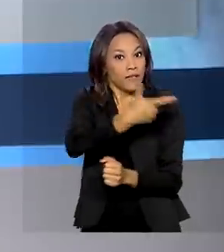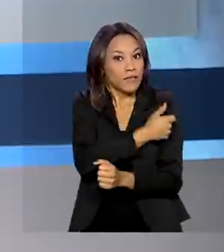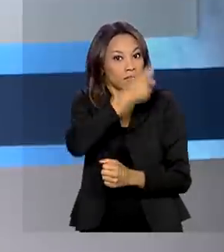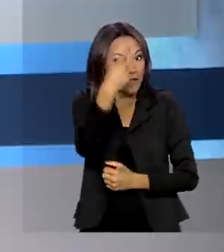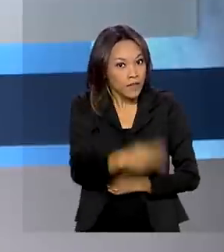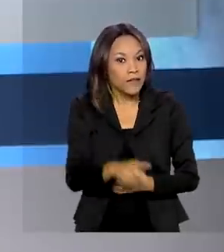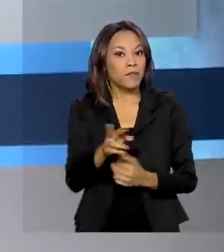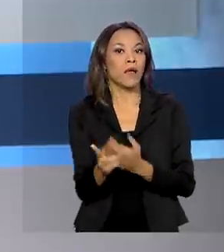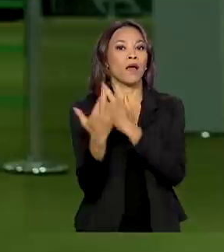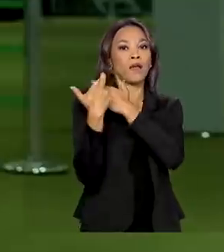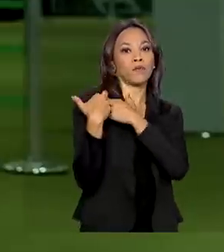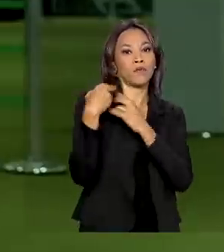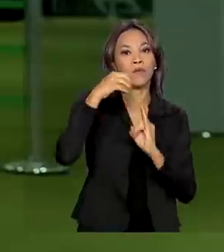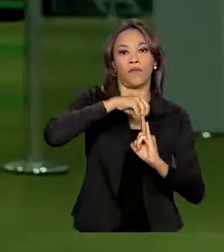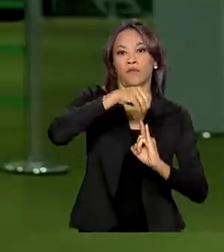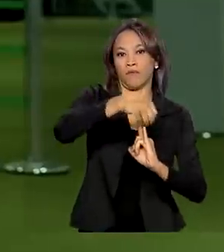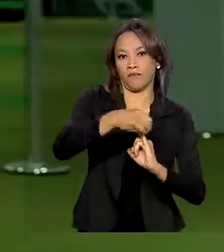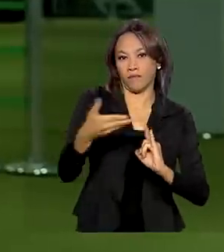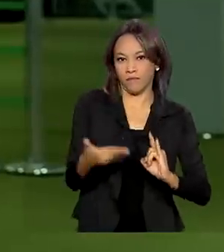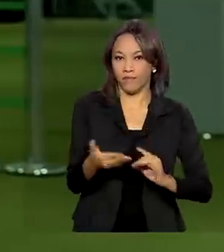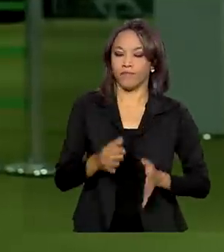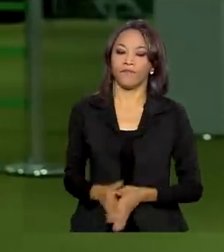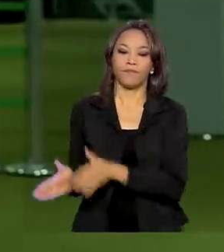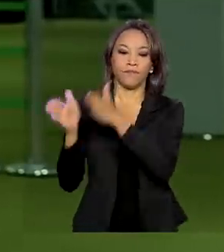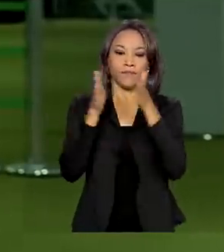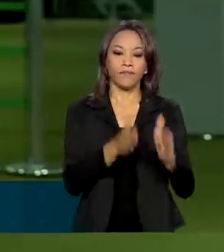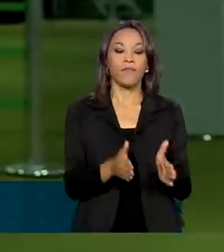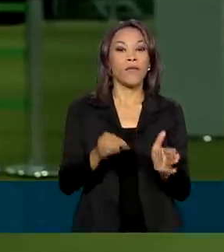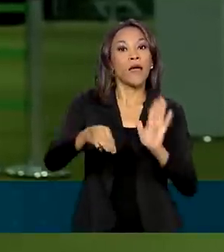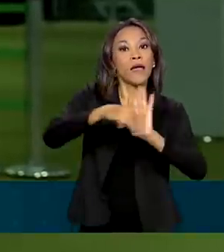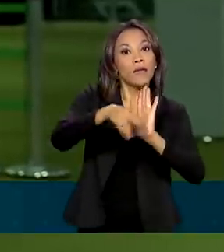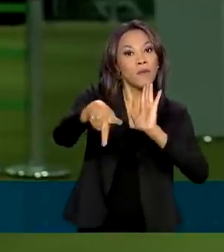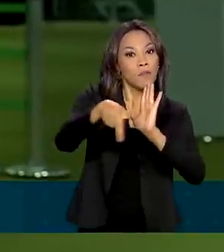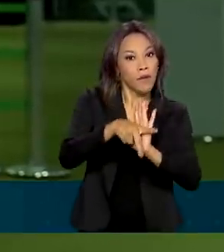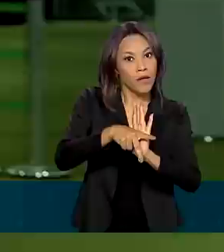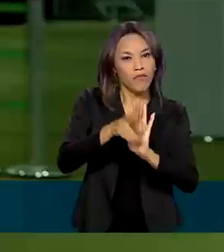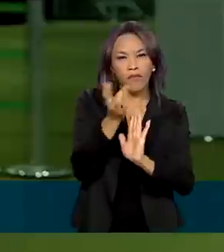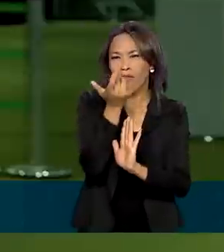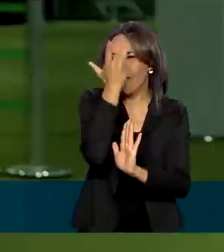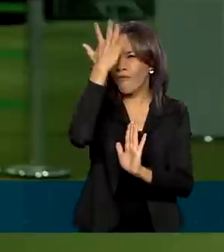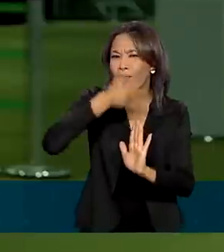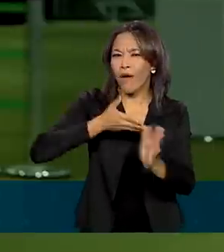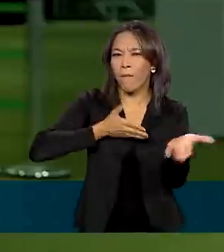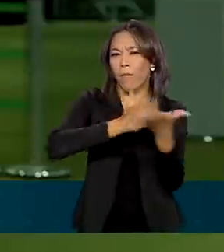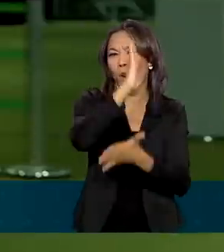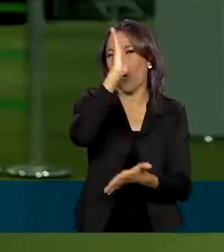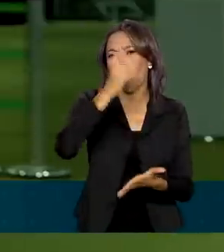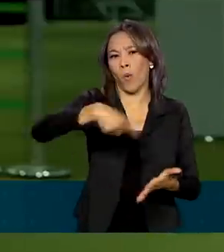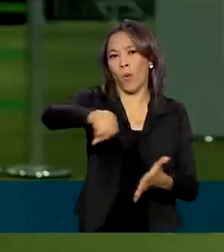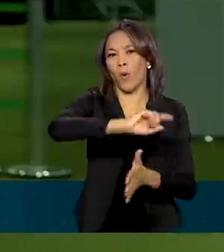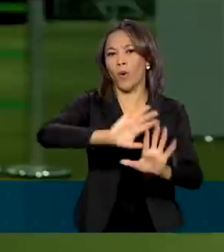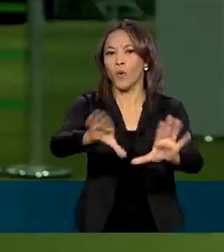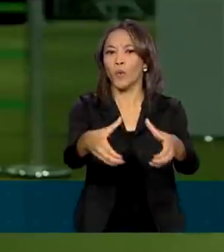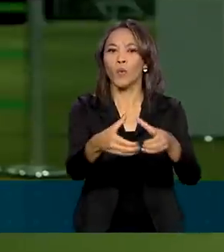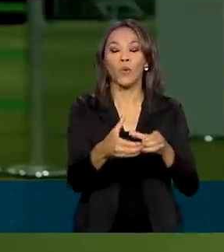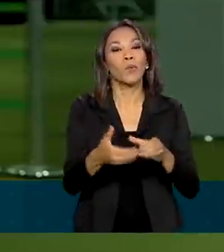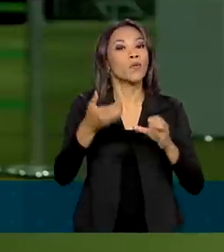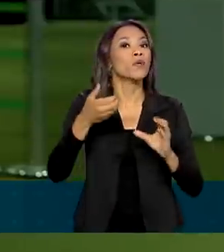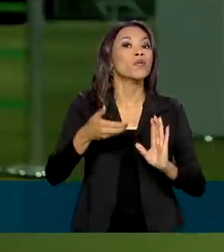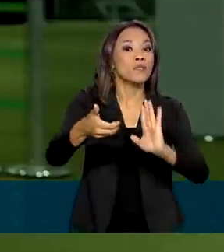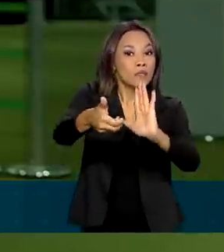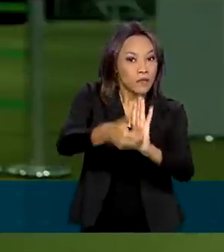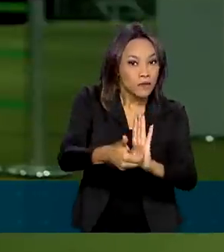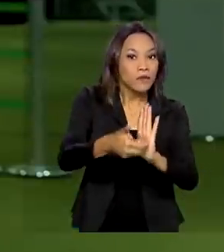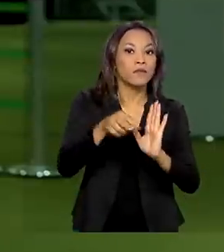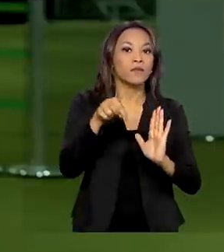Fiocruz. A medida provisória foi aprovada com facilidade pelos senadores, sem alterações em